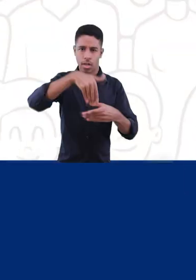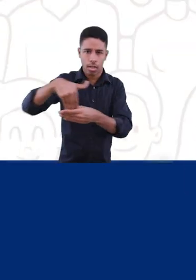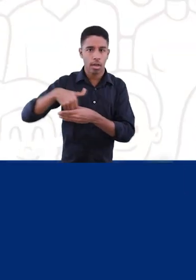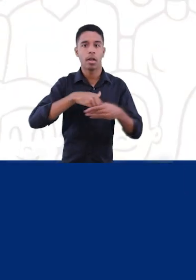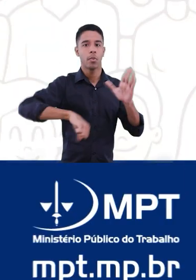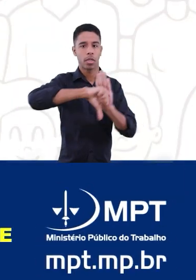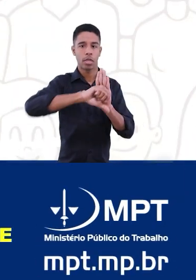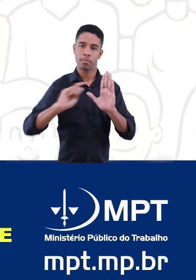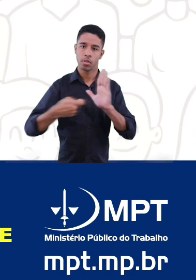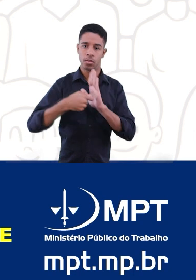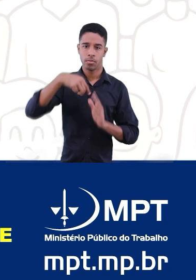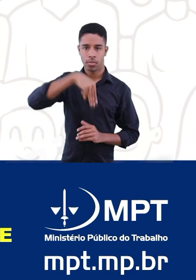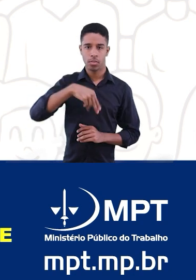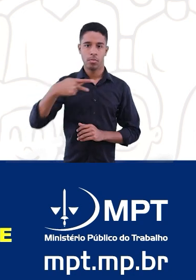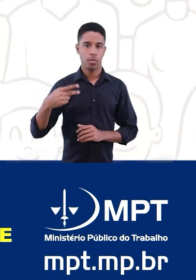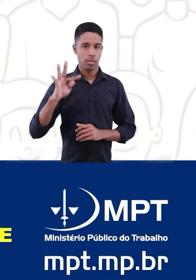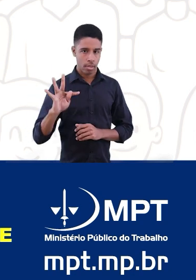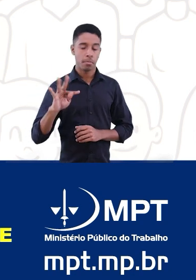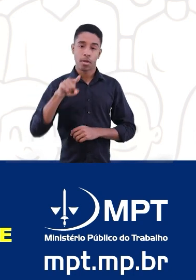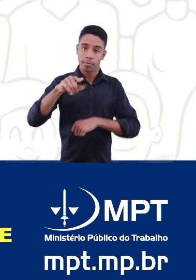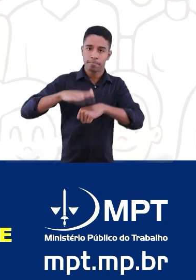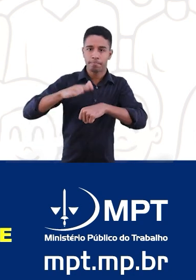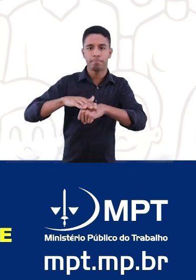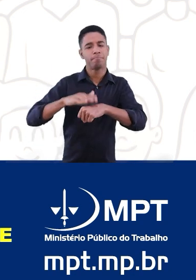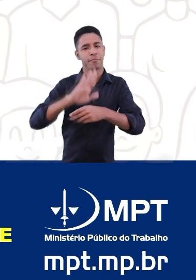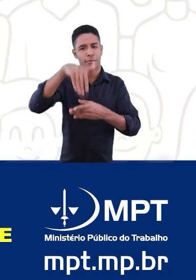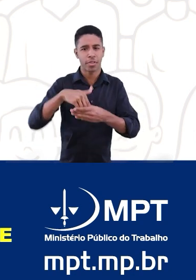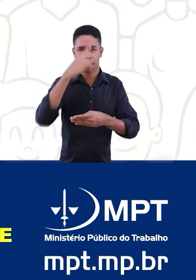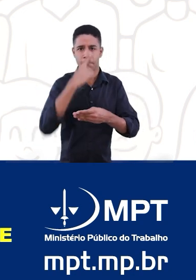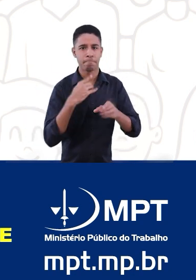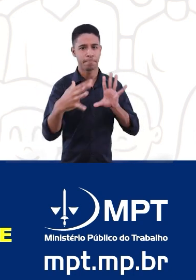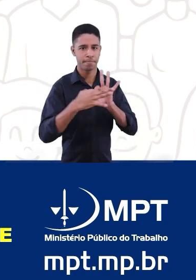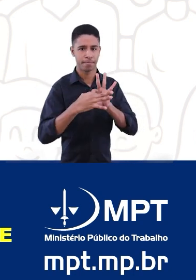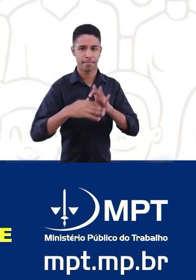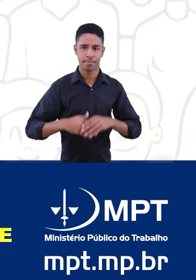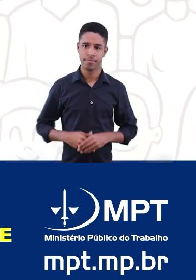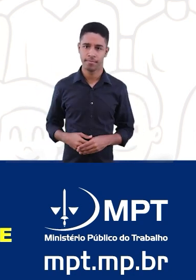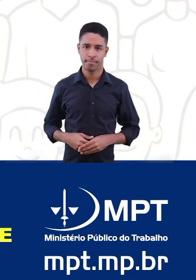eleitoral é ilegal. Denuncie. Ministério Público do Trabalho. O voto é seu e tem a sua identidade. Público.